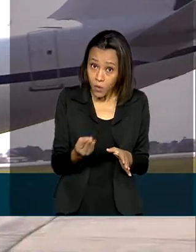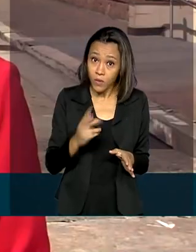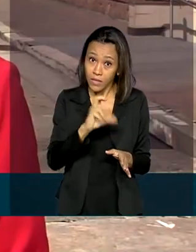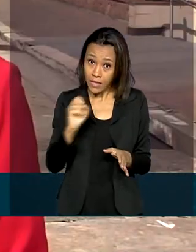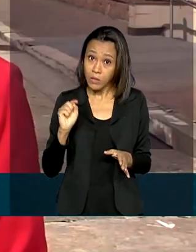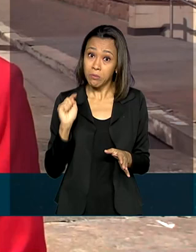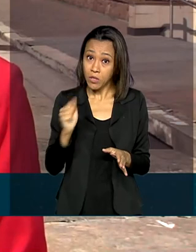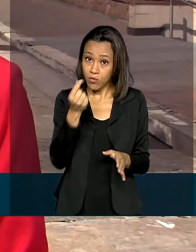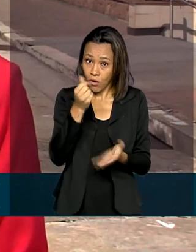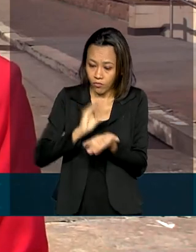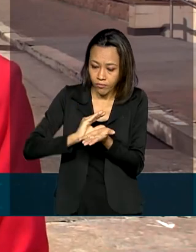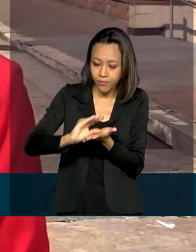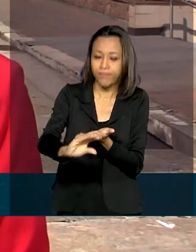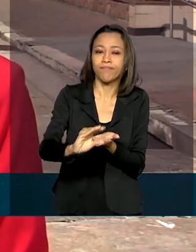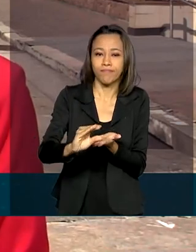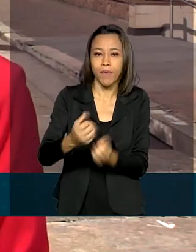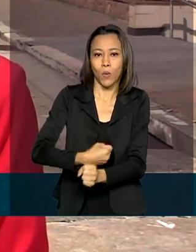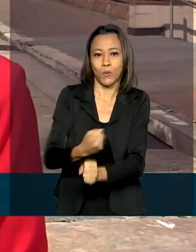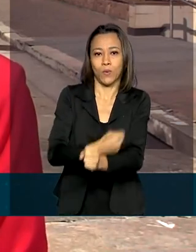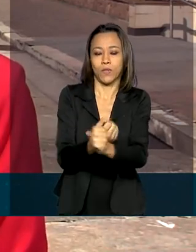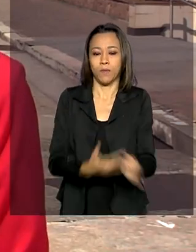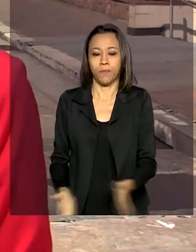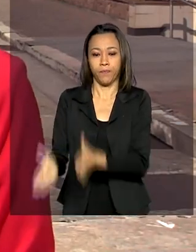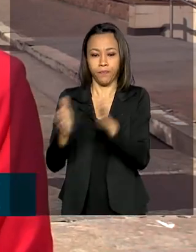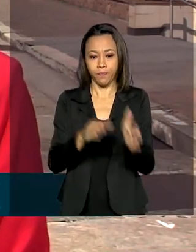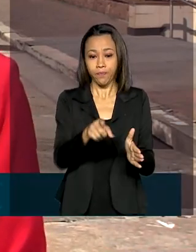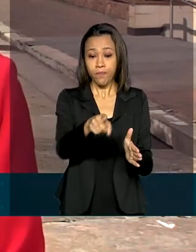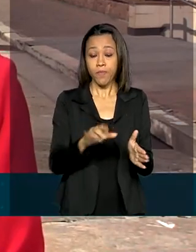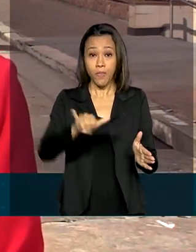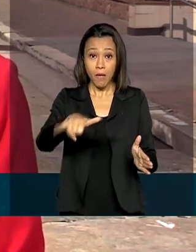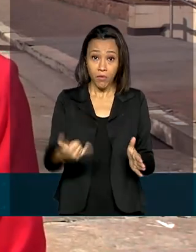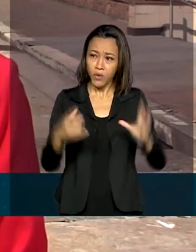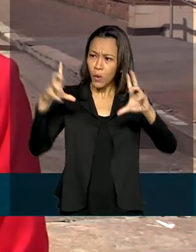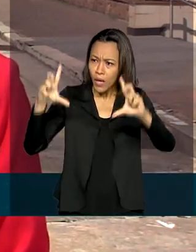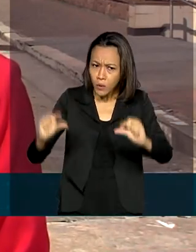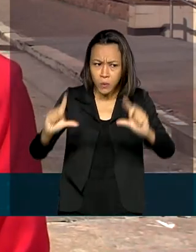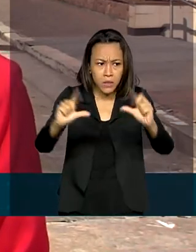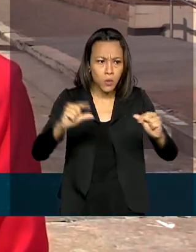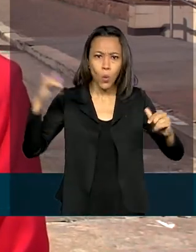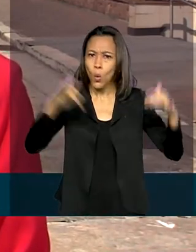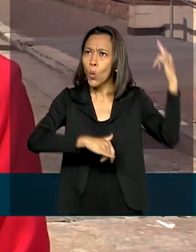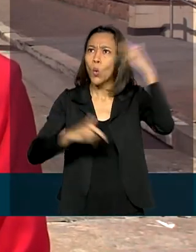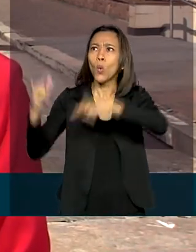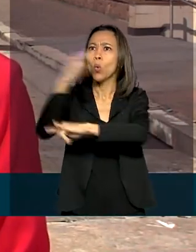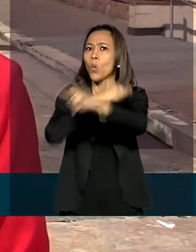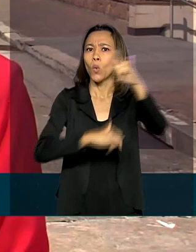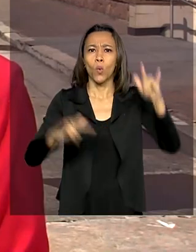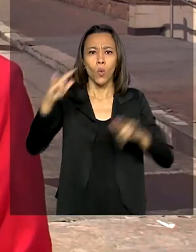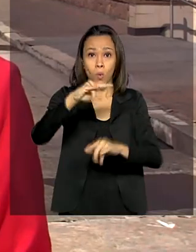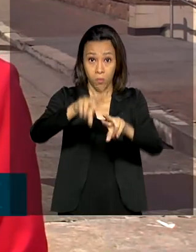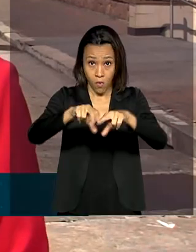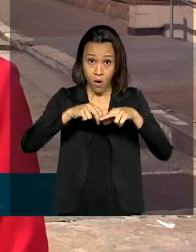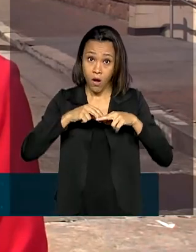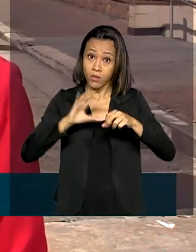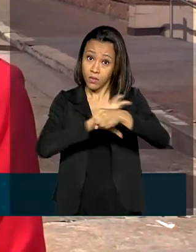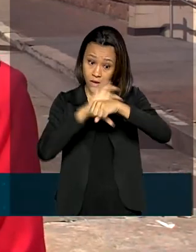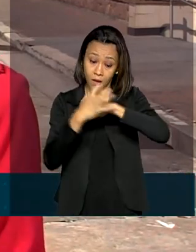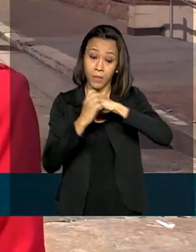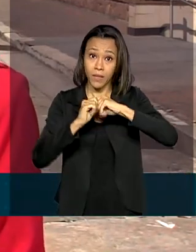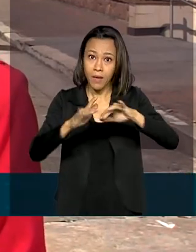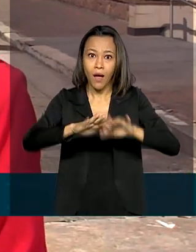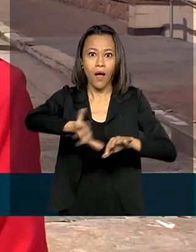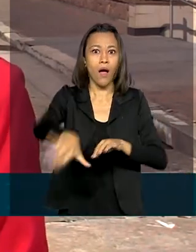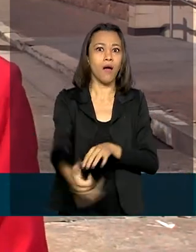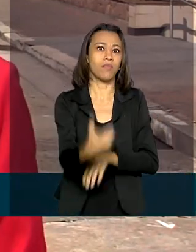pista. A Infraero aproveitou a queda no fluxo de passageiros e de operações por conta da pandemia de Covid-19 para